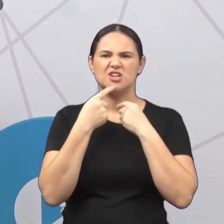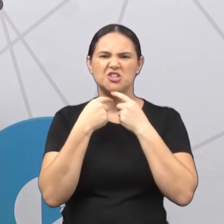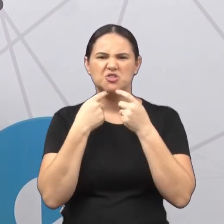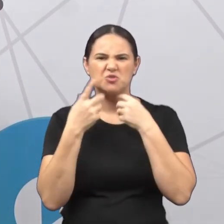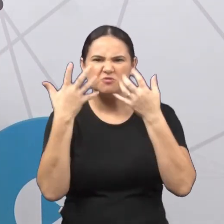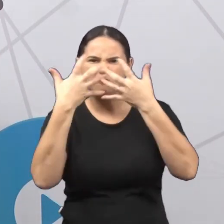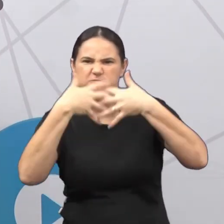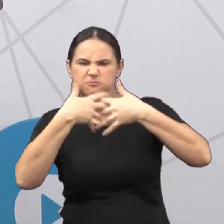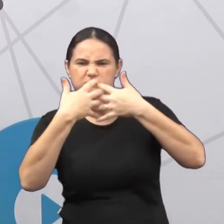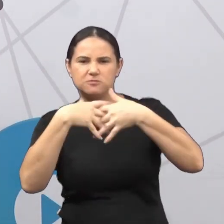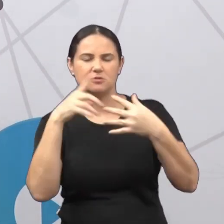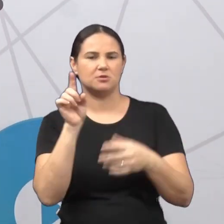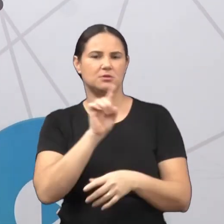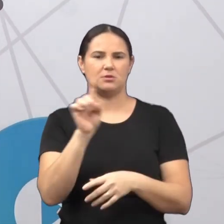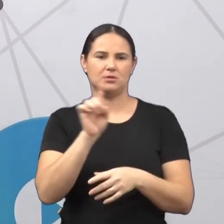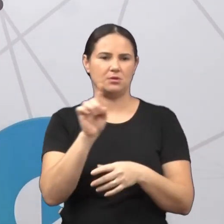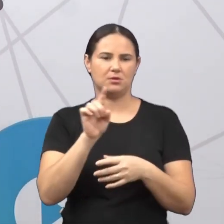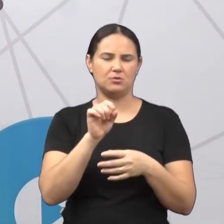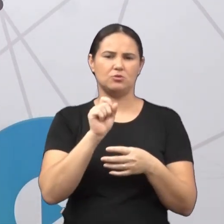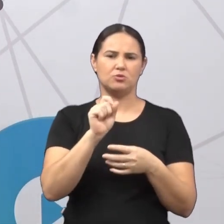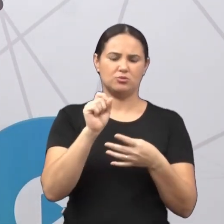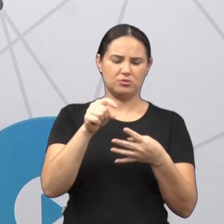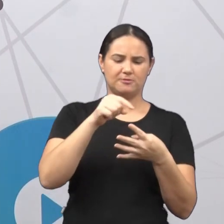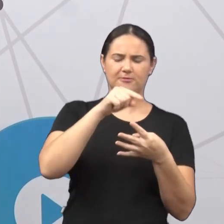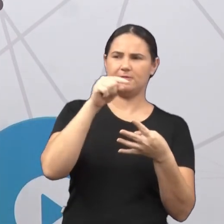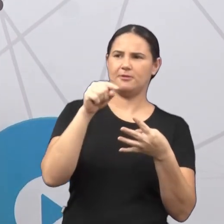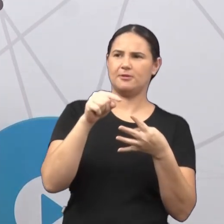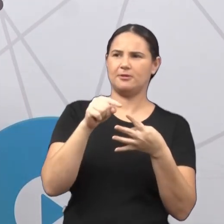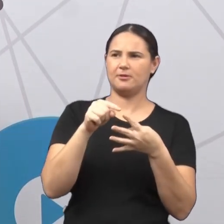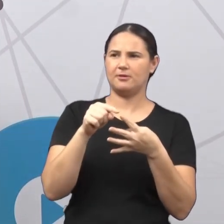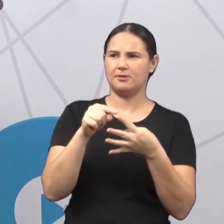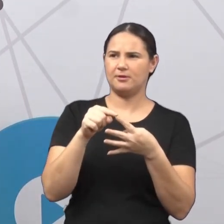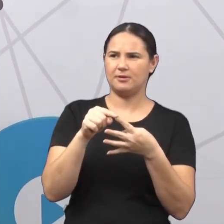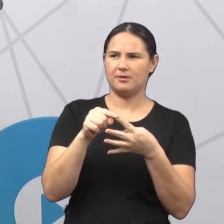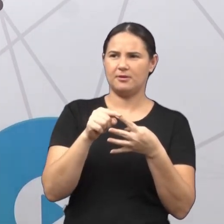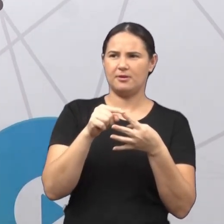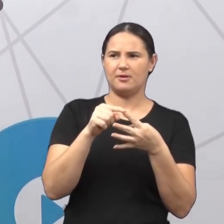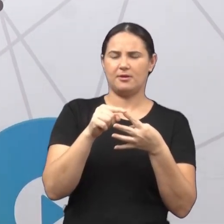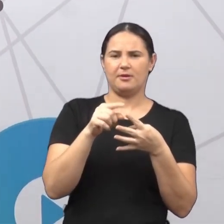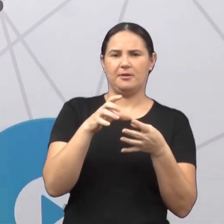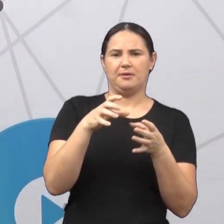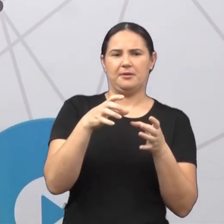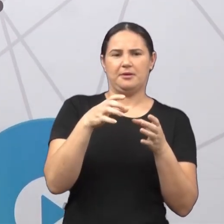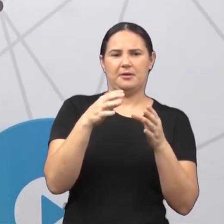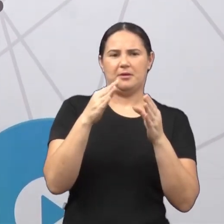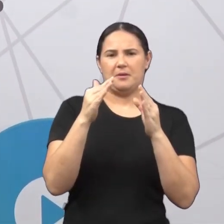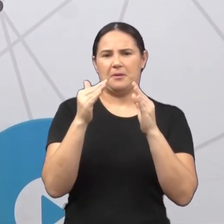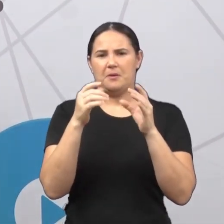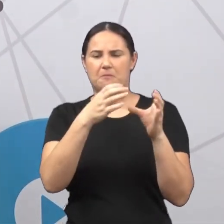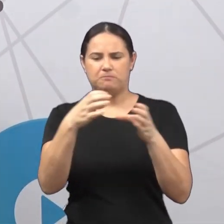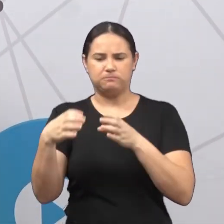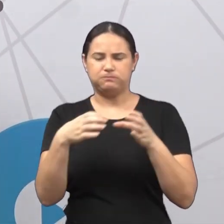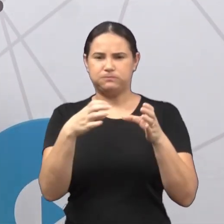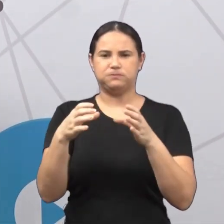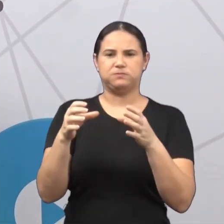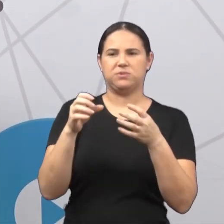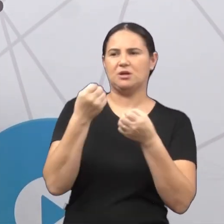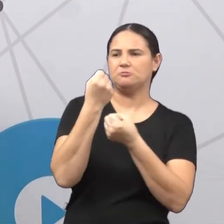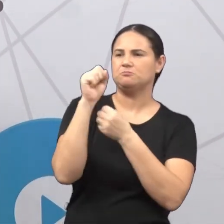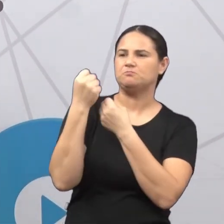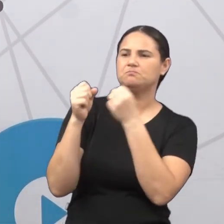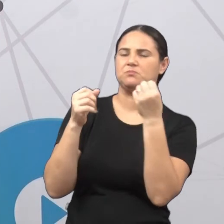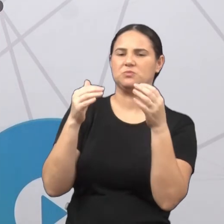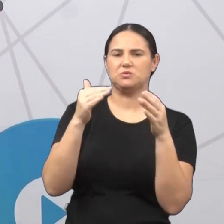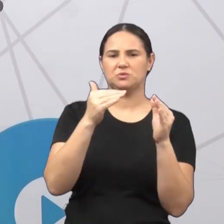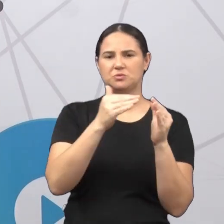que é um bairro residencial, o que é um bairro comercial, o que é um bairro industrial, e o que seria ou é um